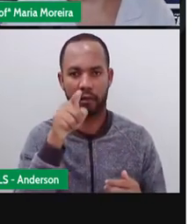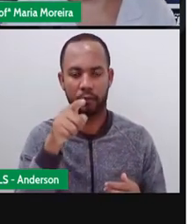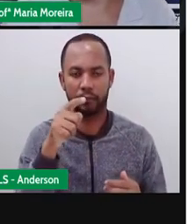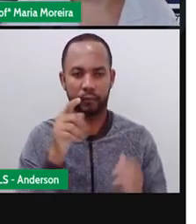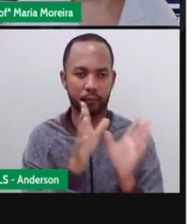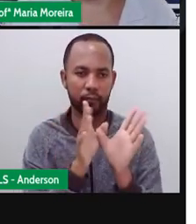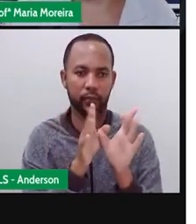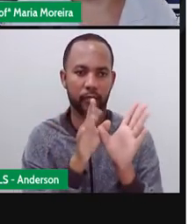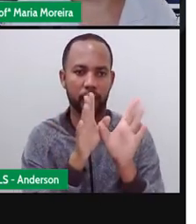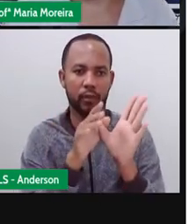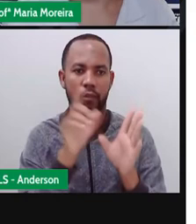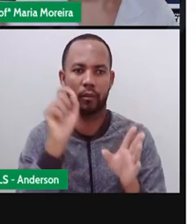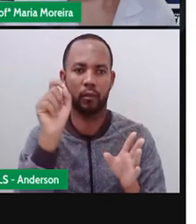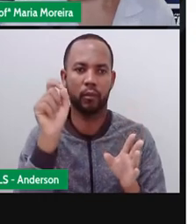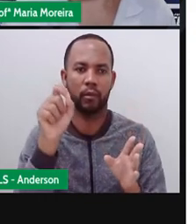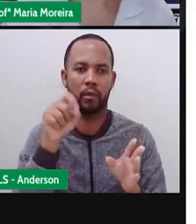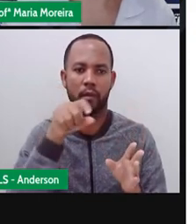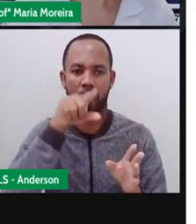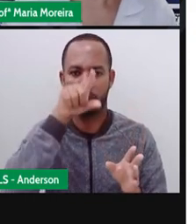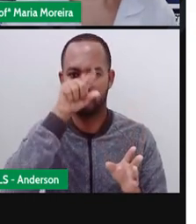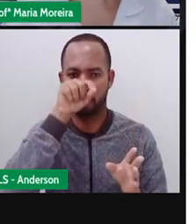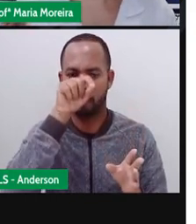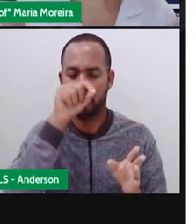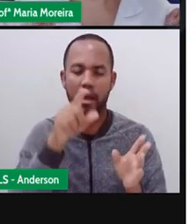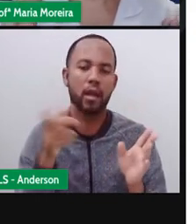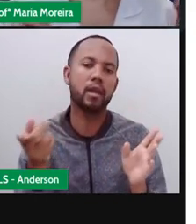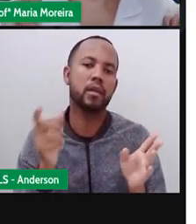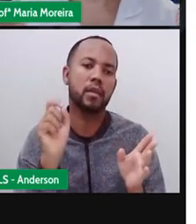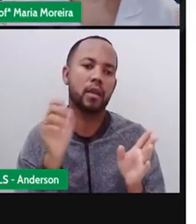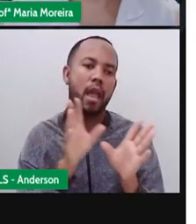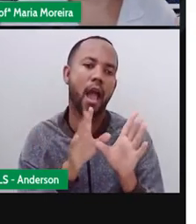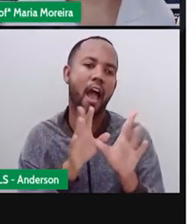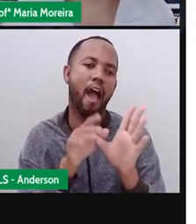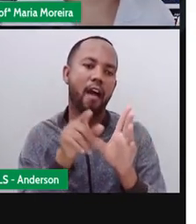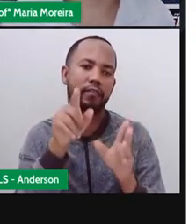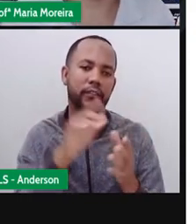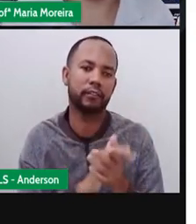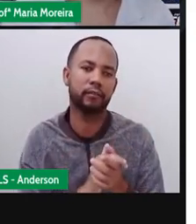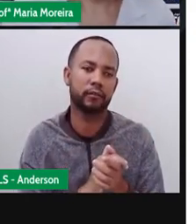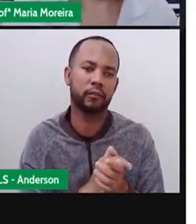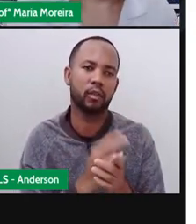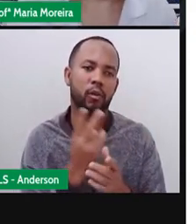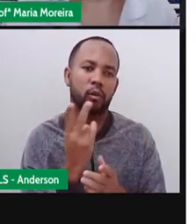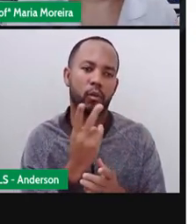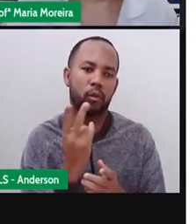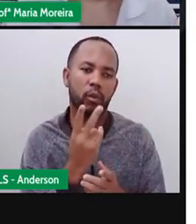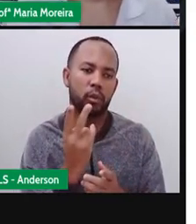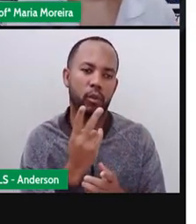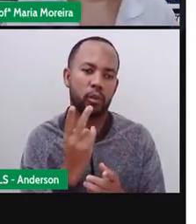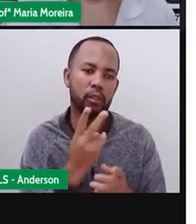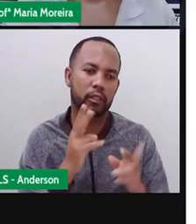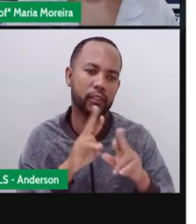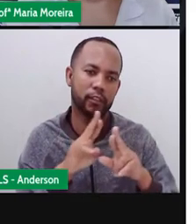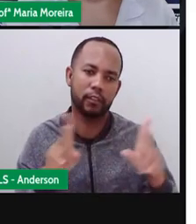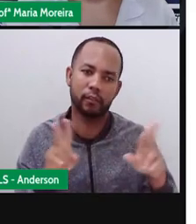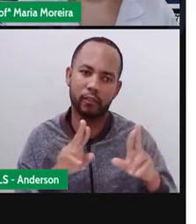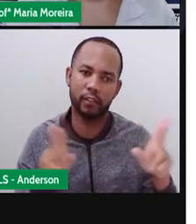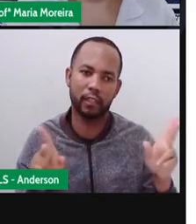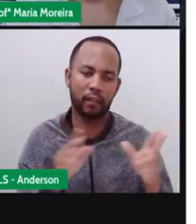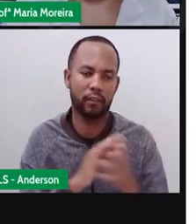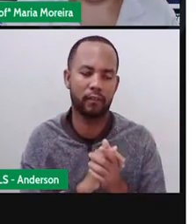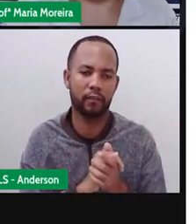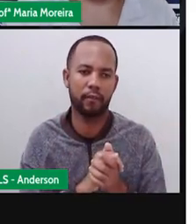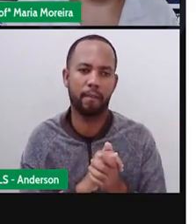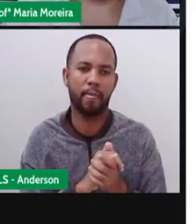animal vertebrado, que é o quê? Uma ave. E como a gente ouviu aí na história, eles possuem o quê? Características diferentes, não é